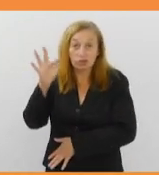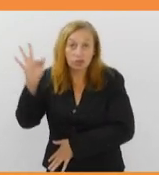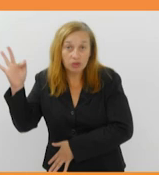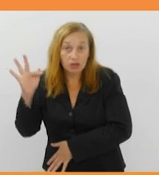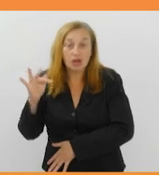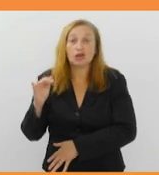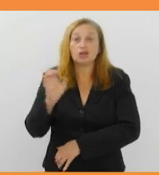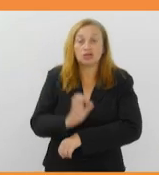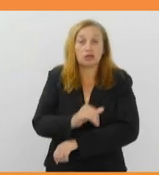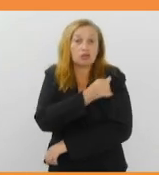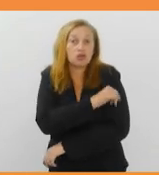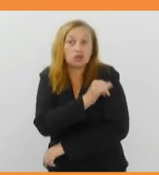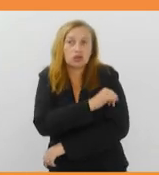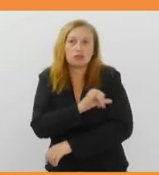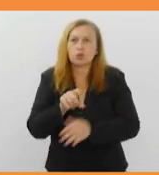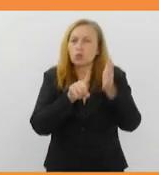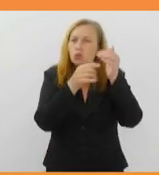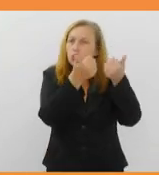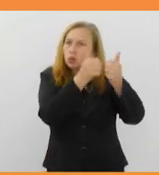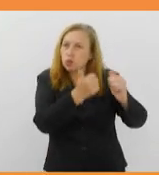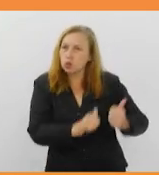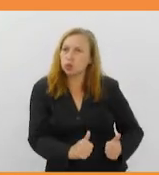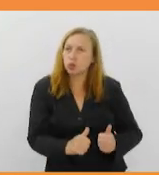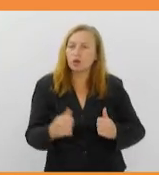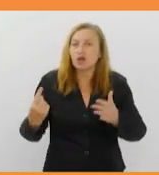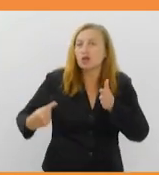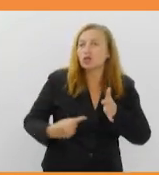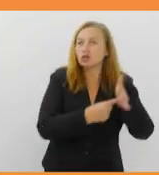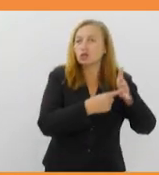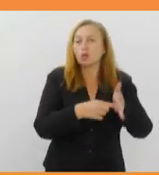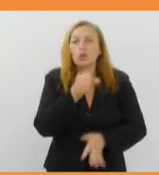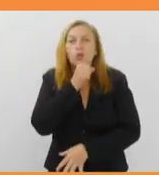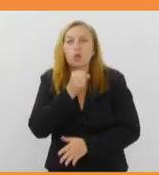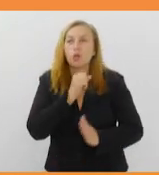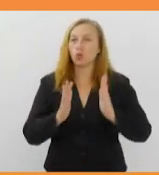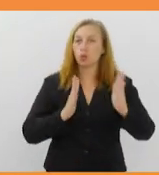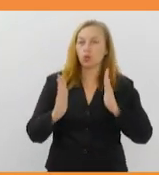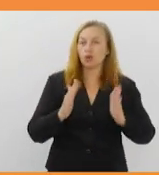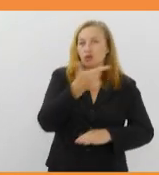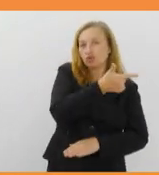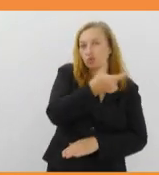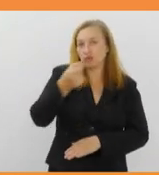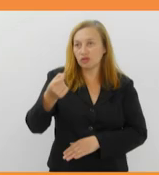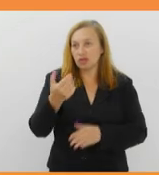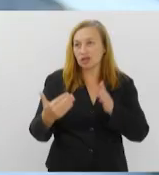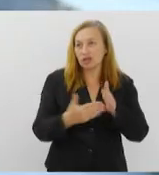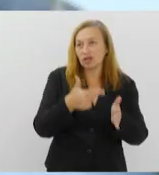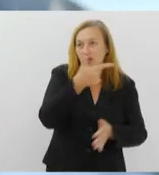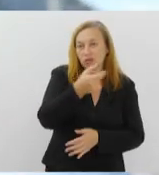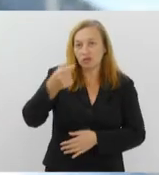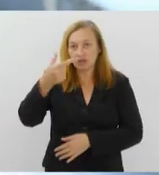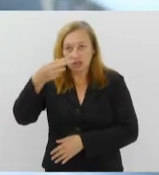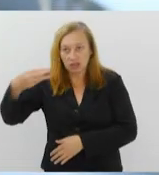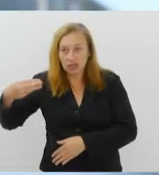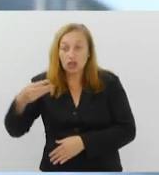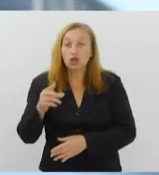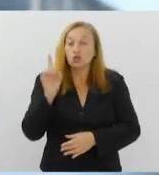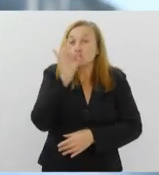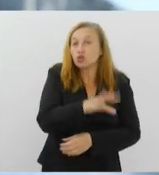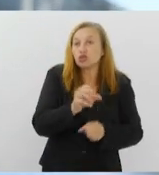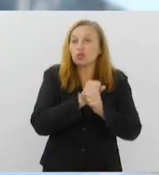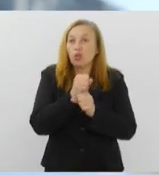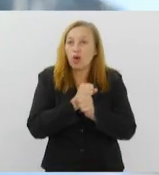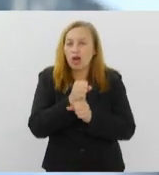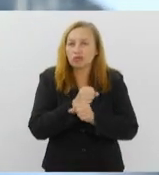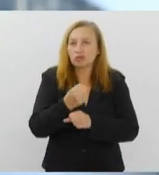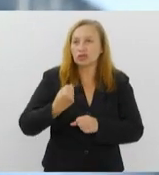do Rio de Janeiro analisaram as denúncias de violência contra idosos no período de 2020 e 2023. Somente no último ano, houve